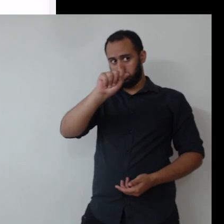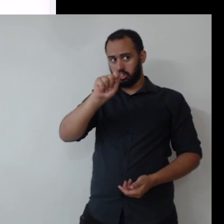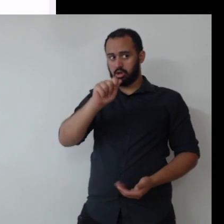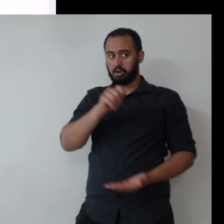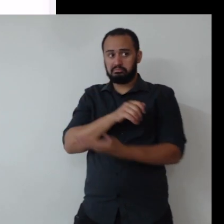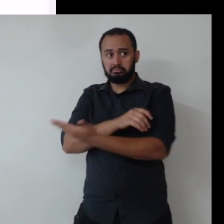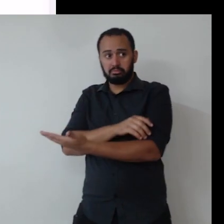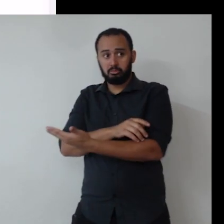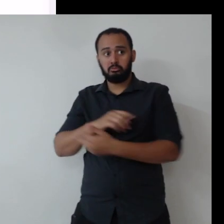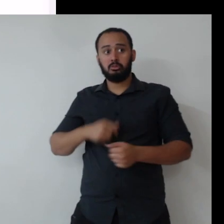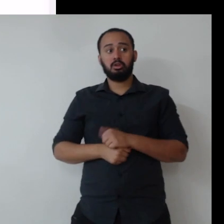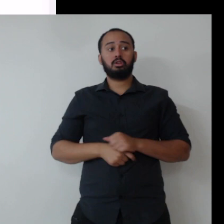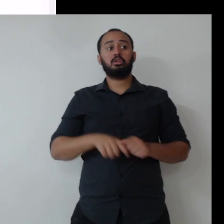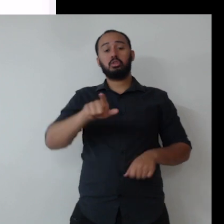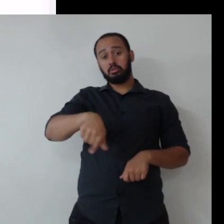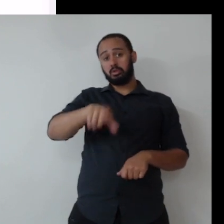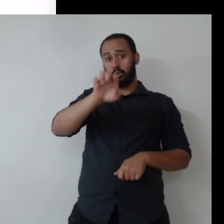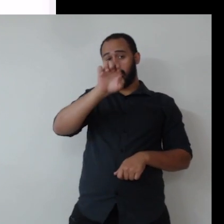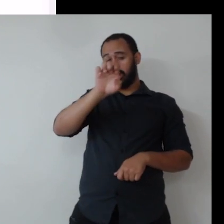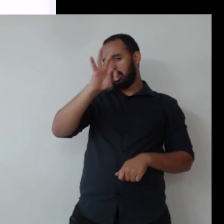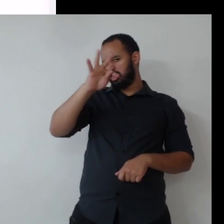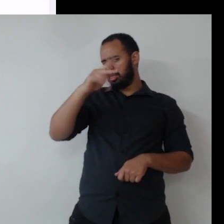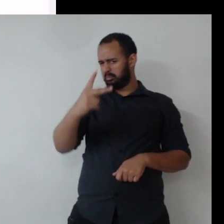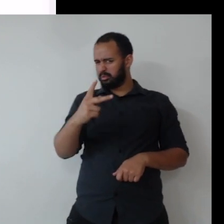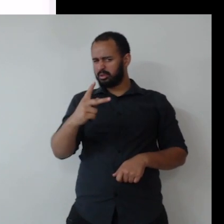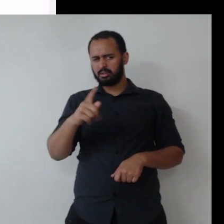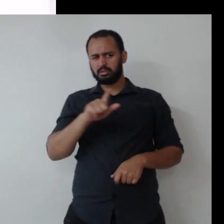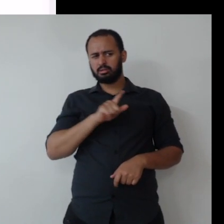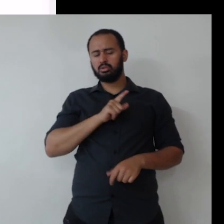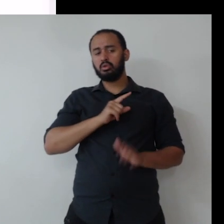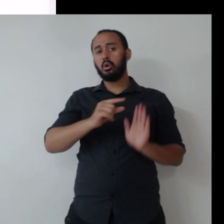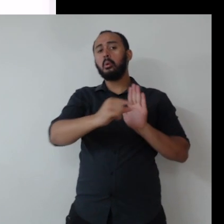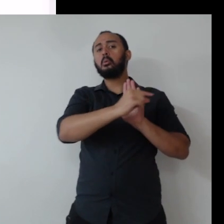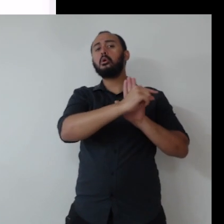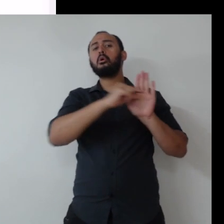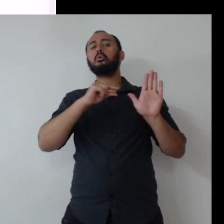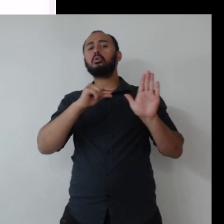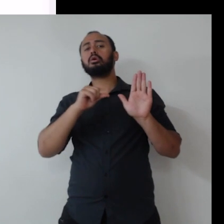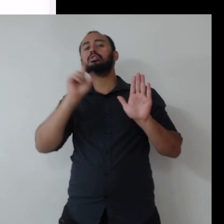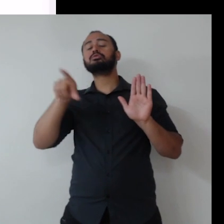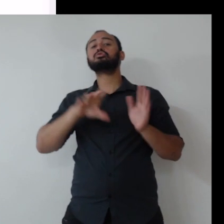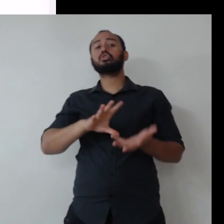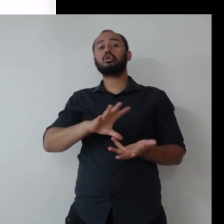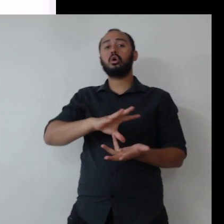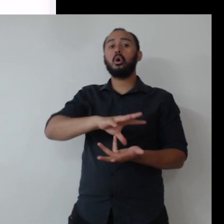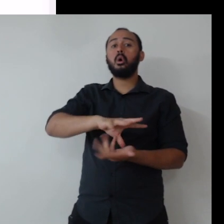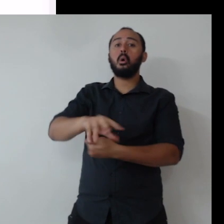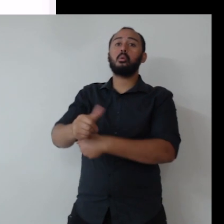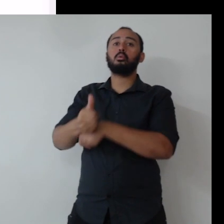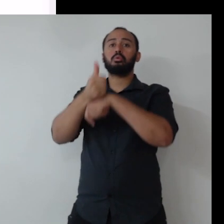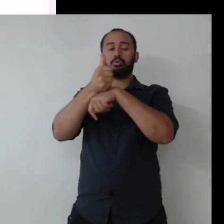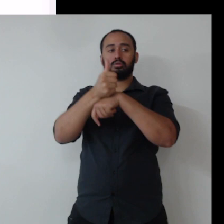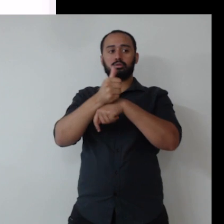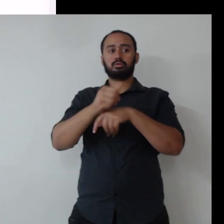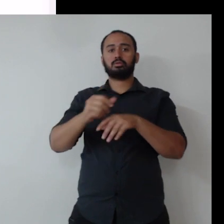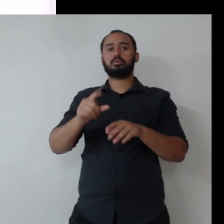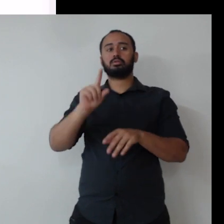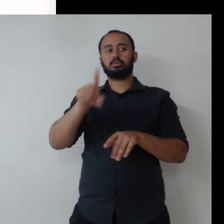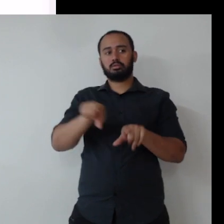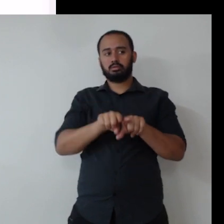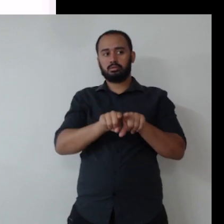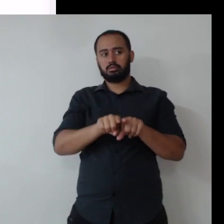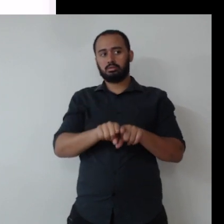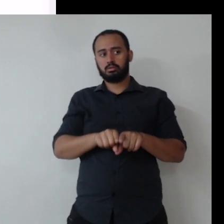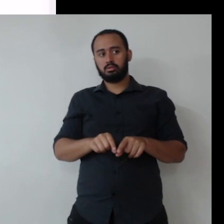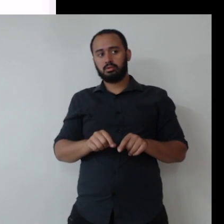referencial de elaboração do ETP e aqui a gente tem um tópico da sustentabilidade, né? Que a gente coloca os links